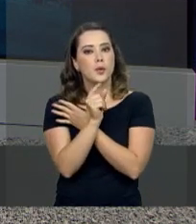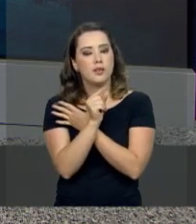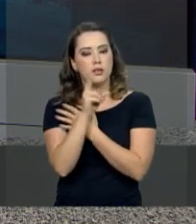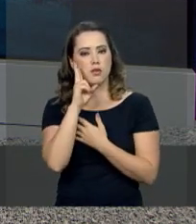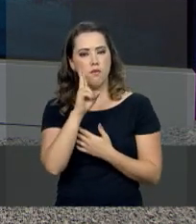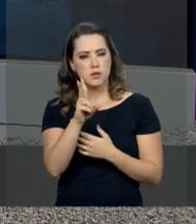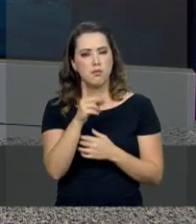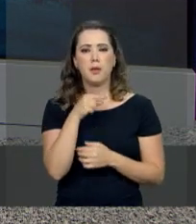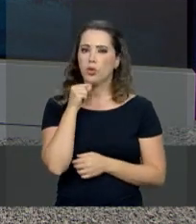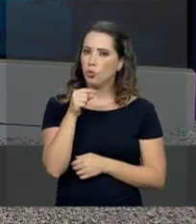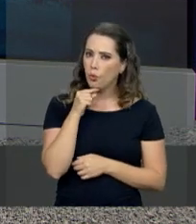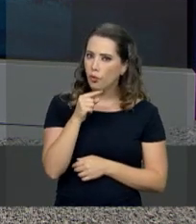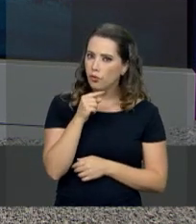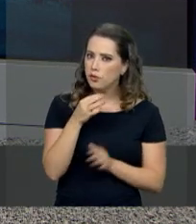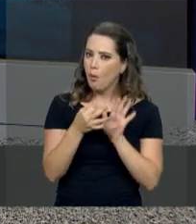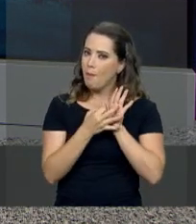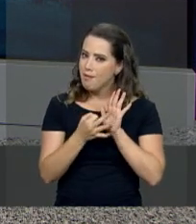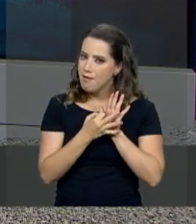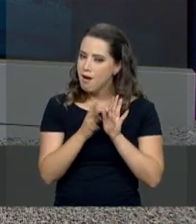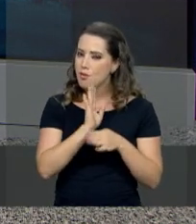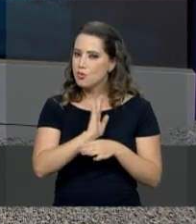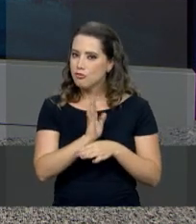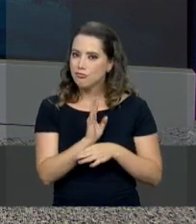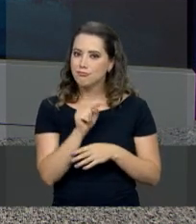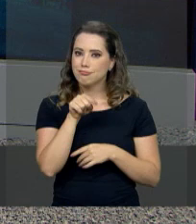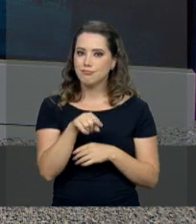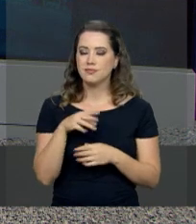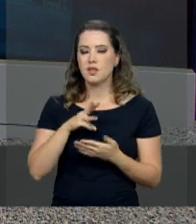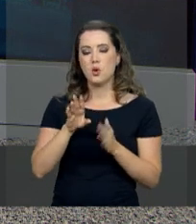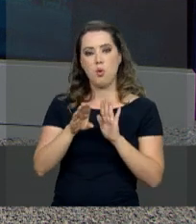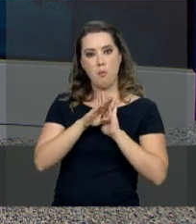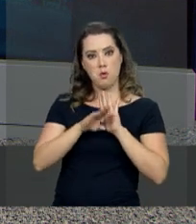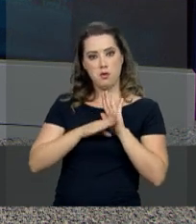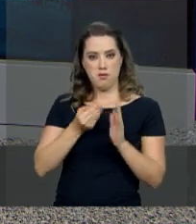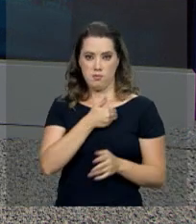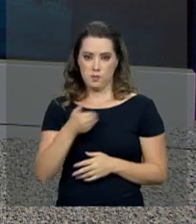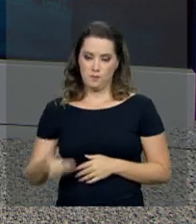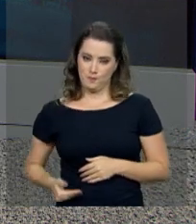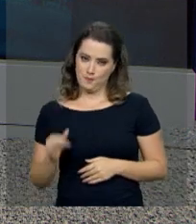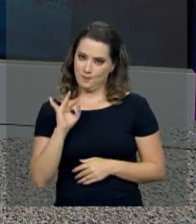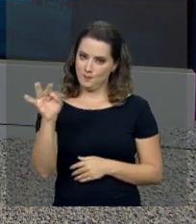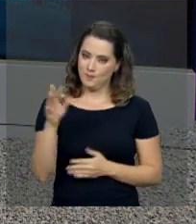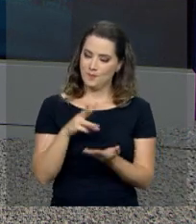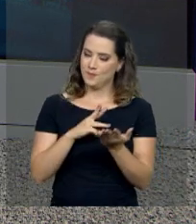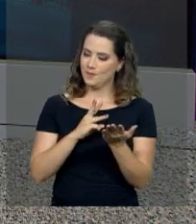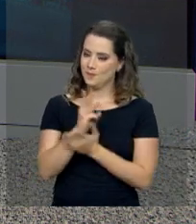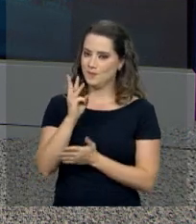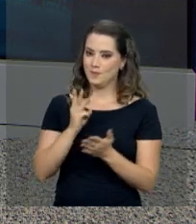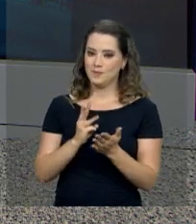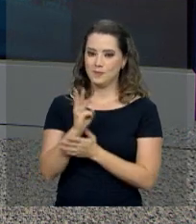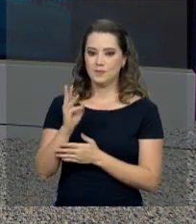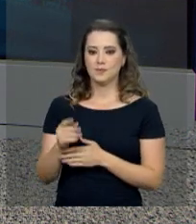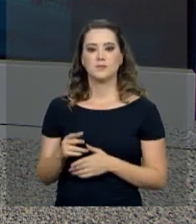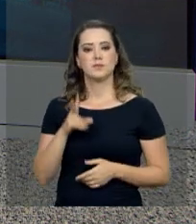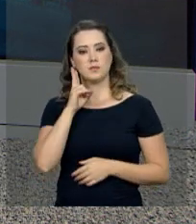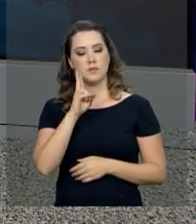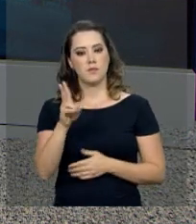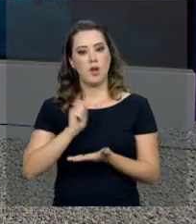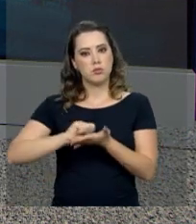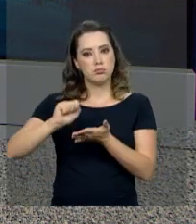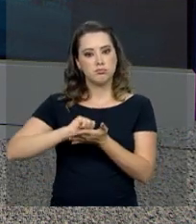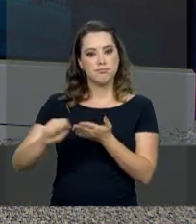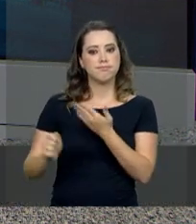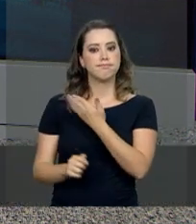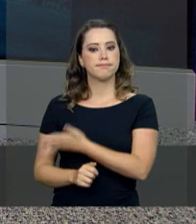Você pode mandar suas sugestões de reportagens e dúvidas sobre programas e ações do governo federal para o nosso WhatsApp. Anote aí,